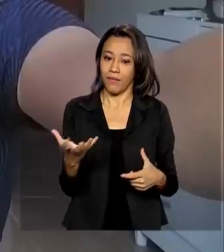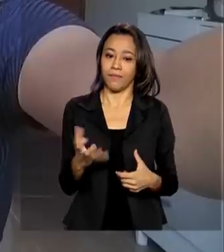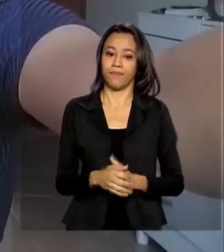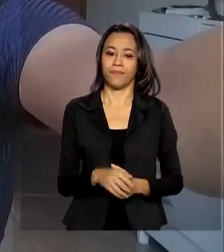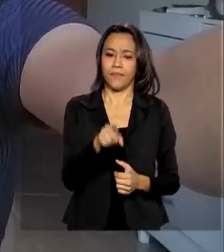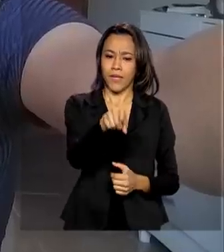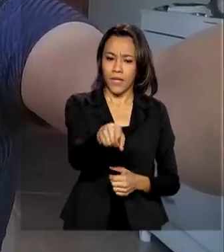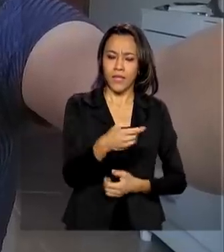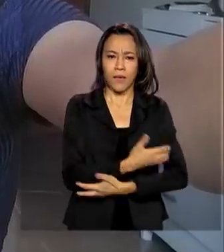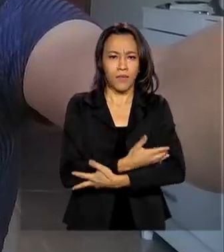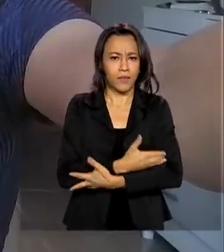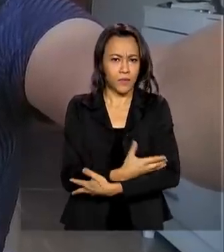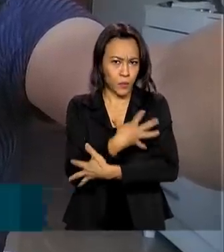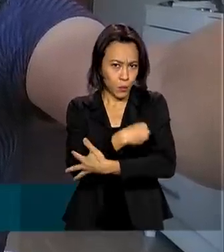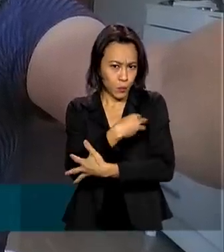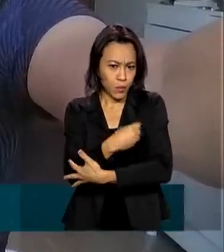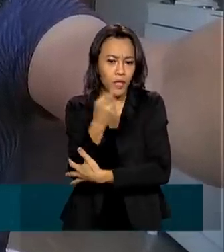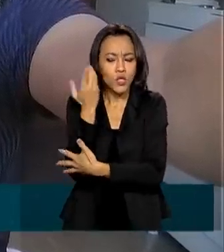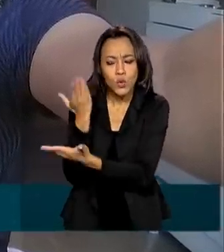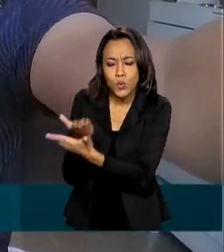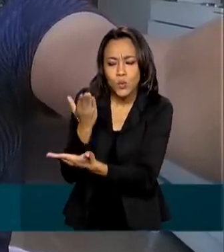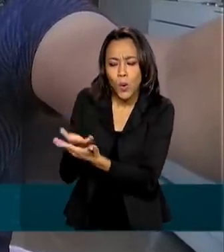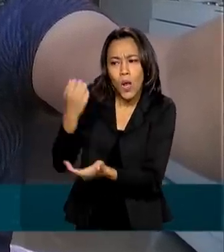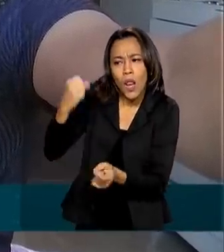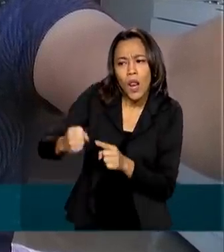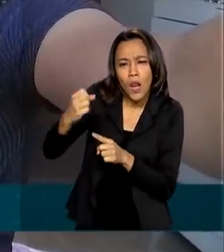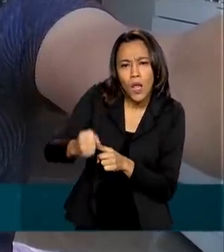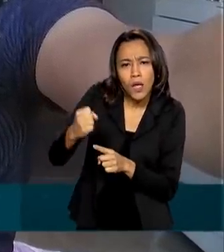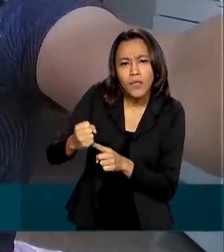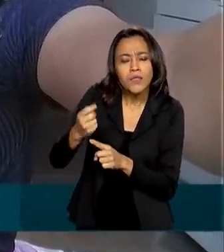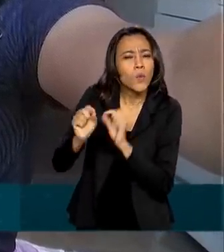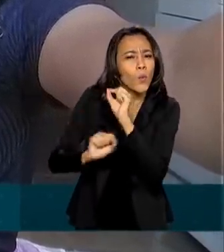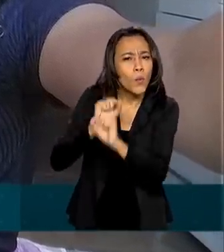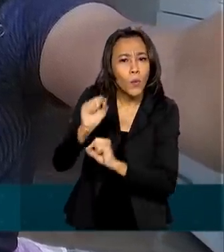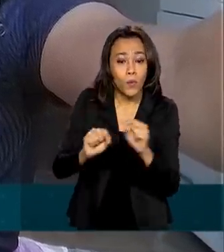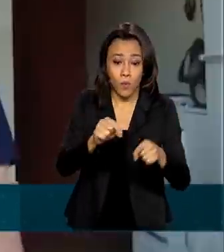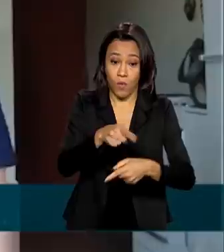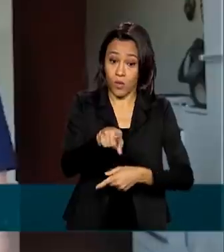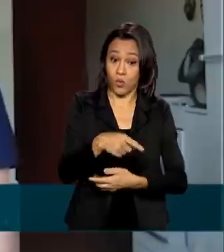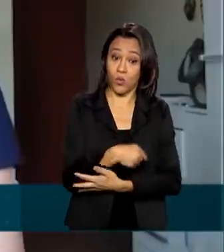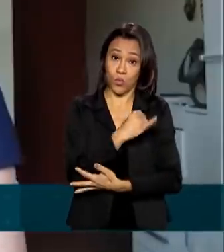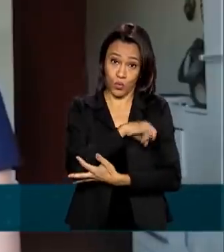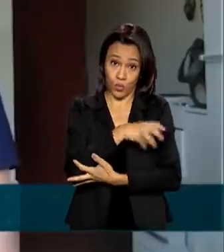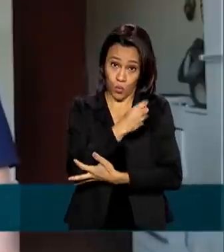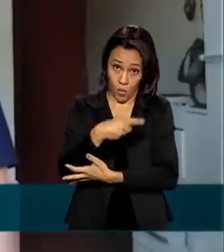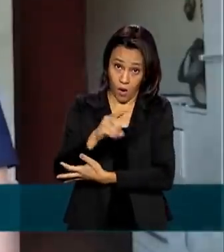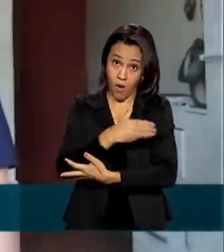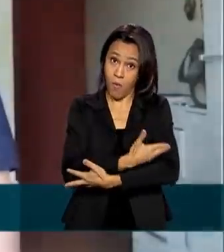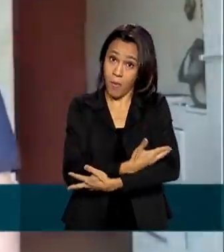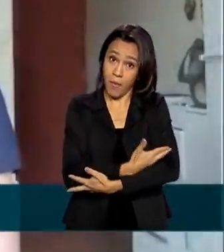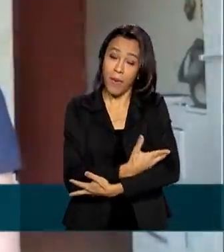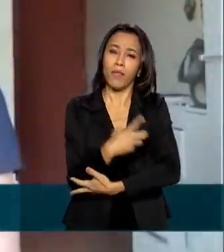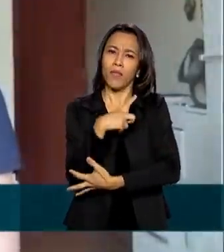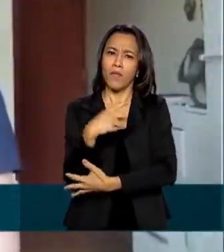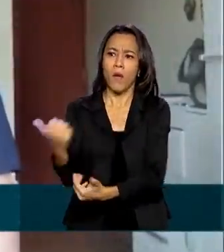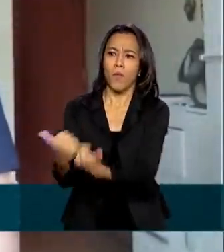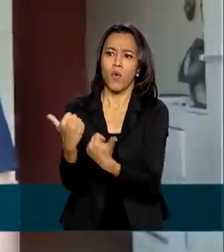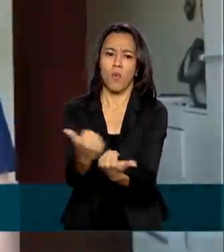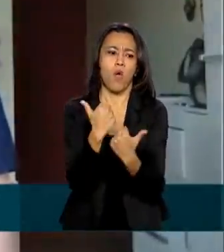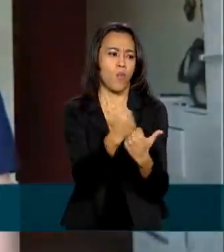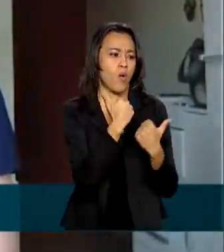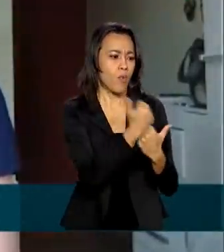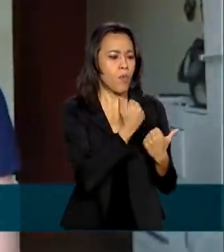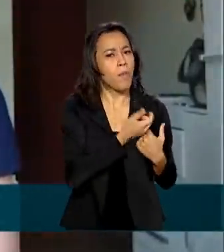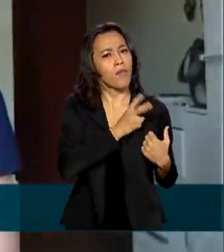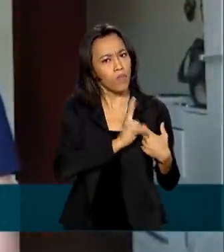Durante a gestação, Thalita estudou sobre o aleitamento materno. Quando o João veio ao mundo, ela contou com uma rede de apoio para seguir